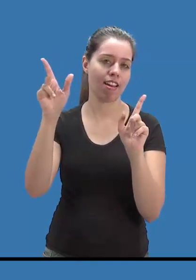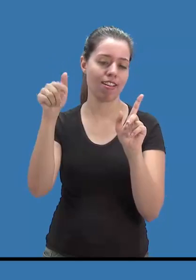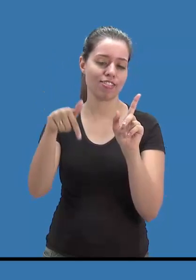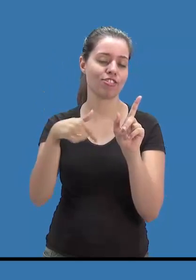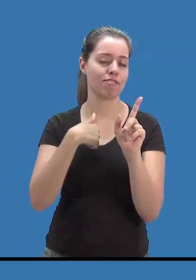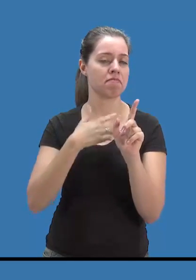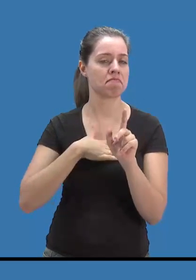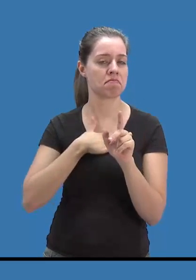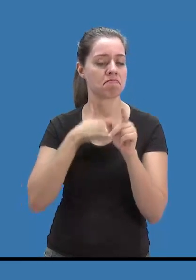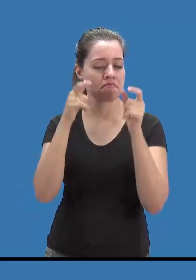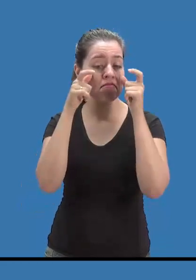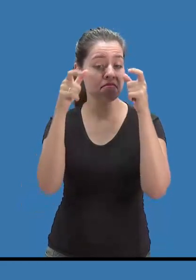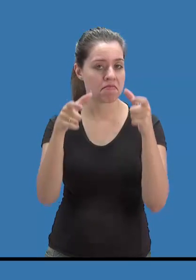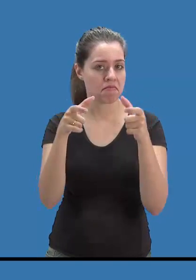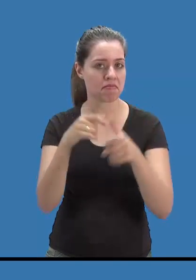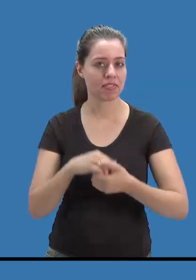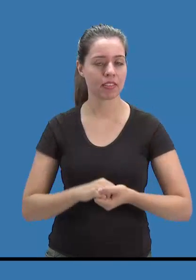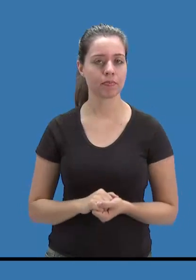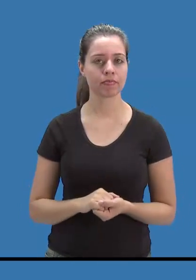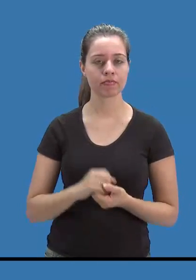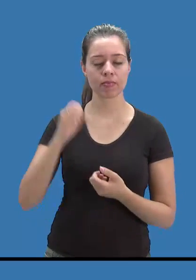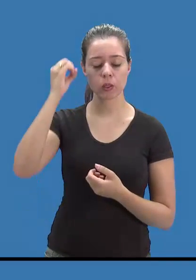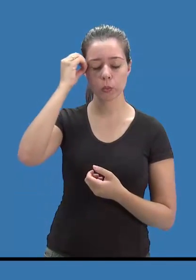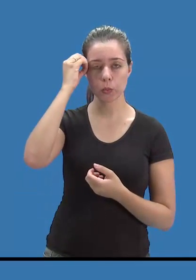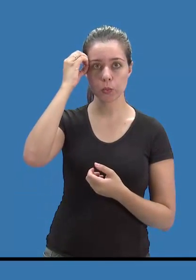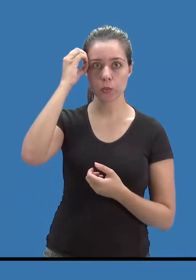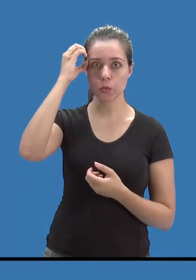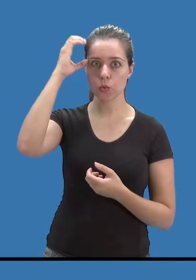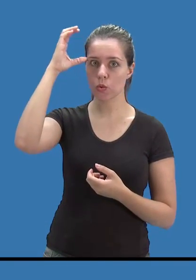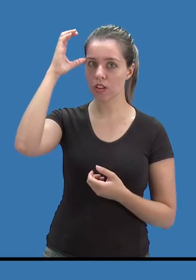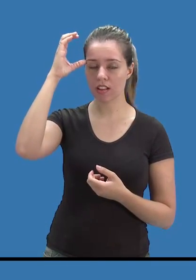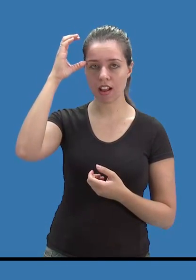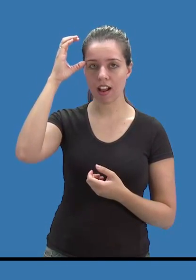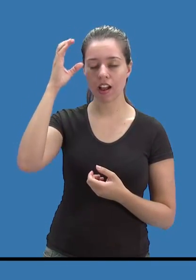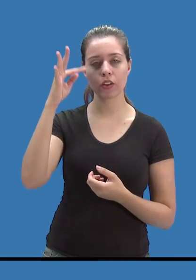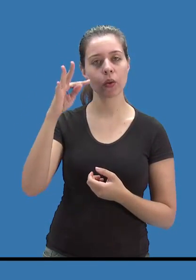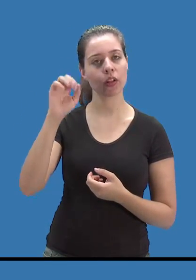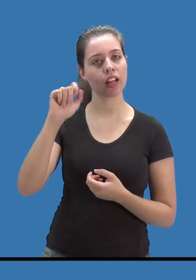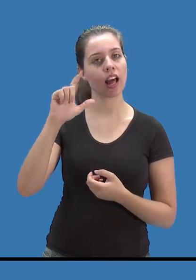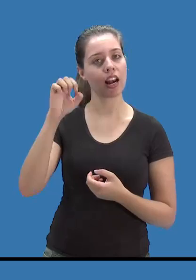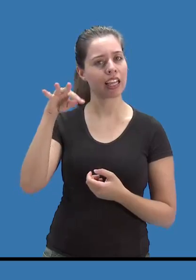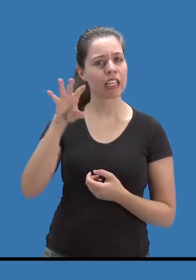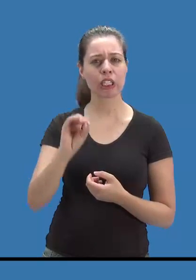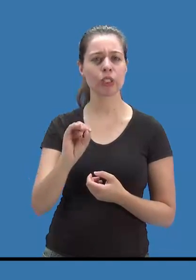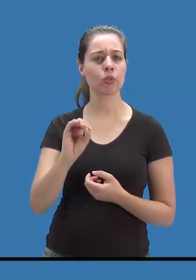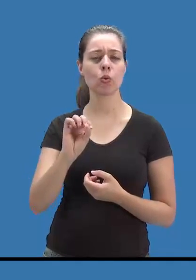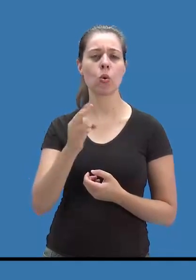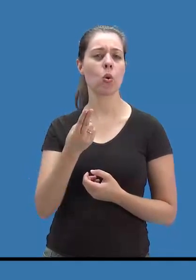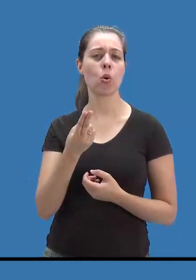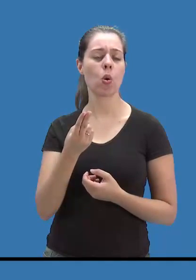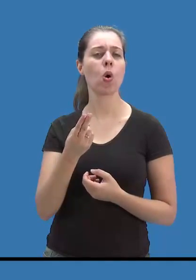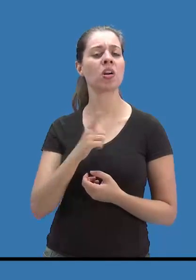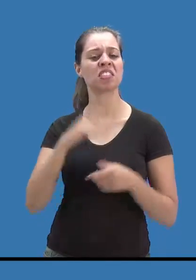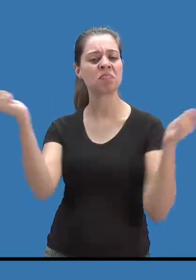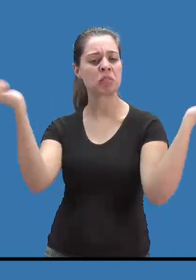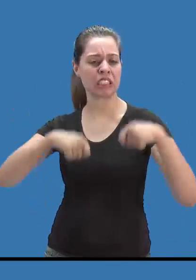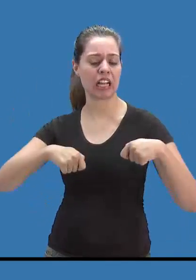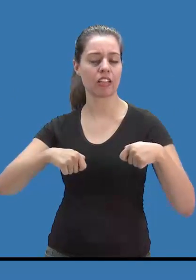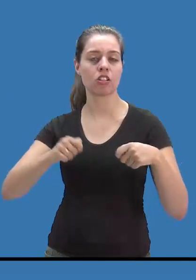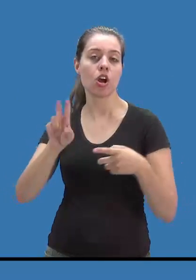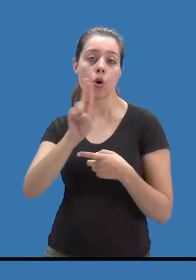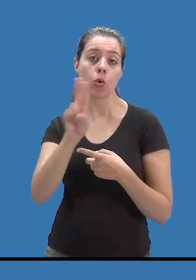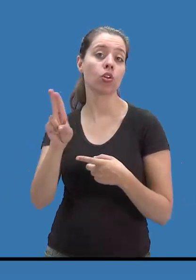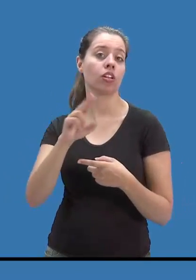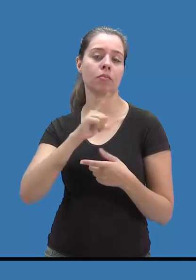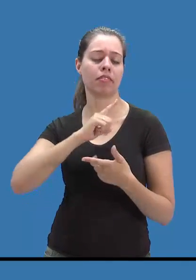Talentosos ou pessoas com altas habilidades. O nome que se dá a quem apresenta uma capacidade acima da média pode variar. E